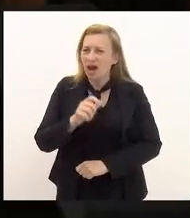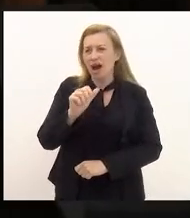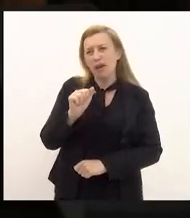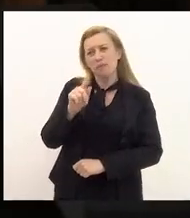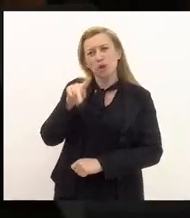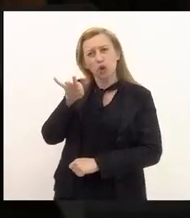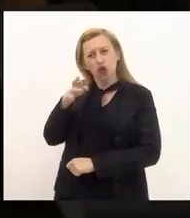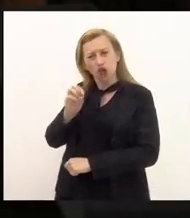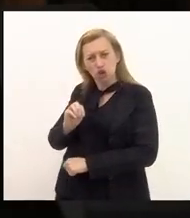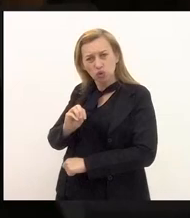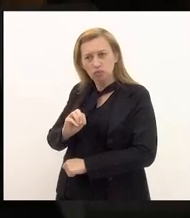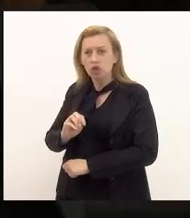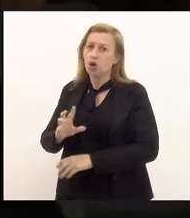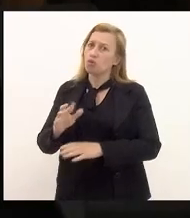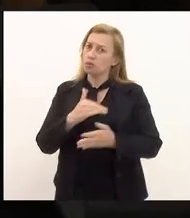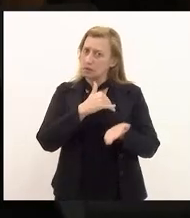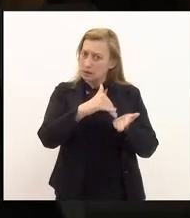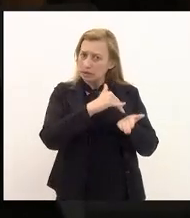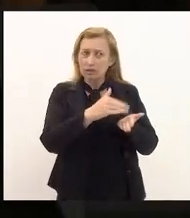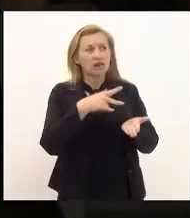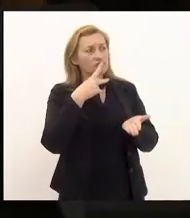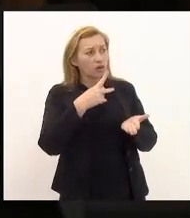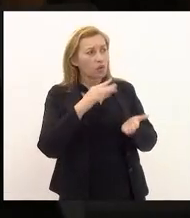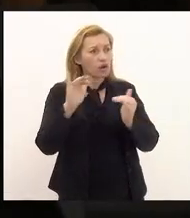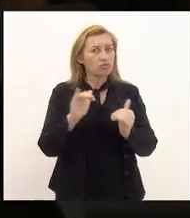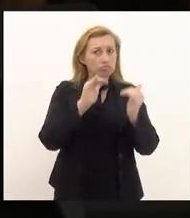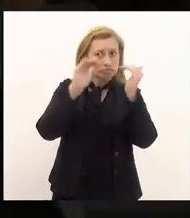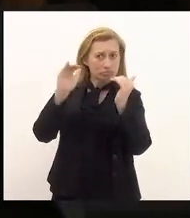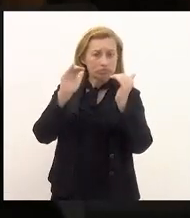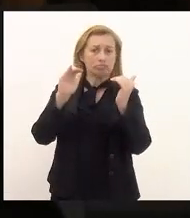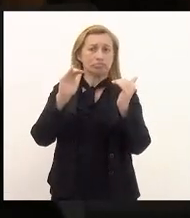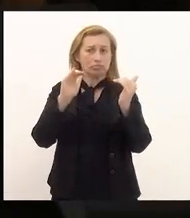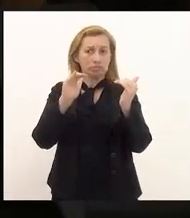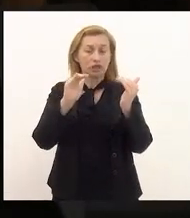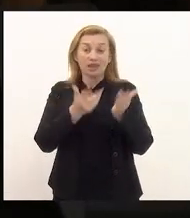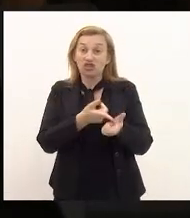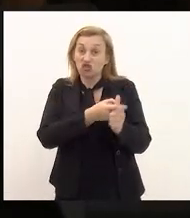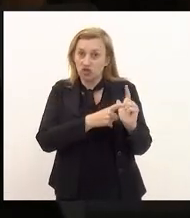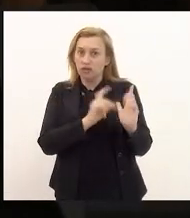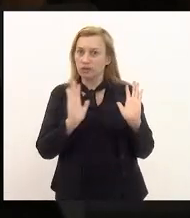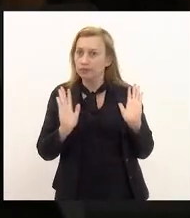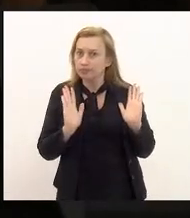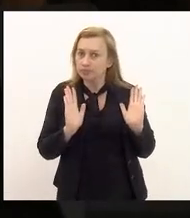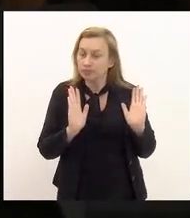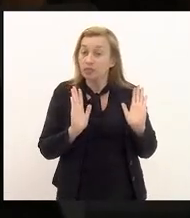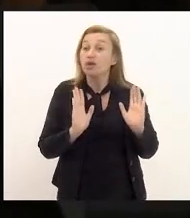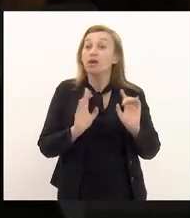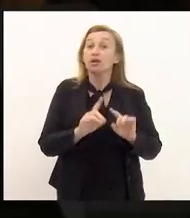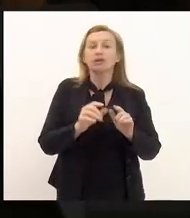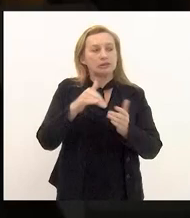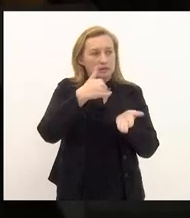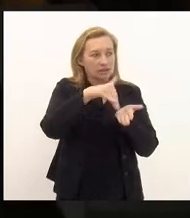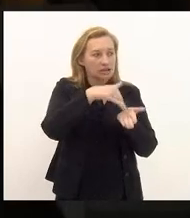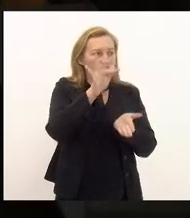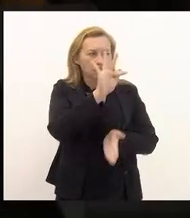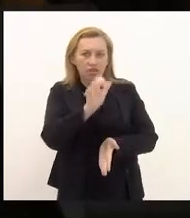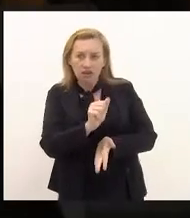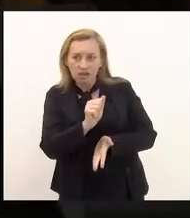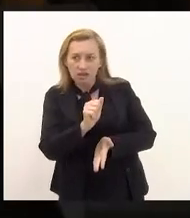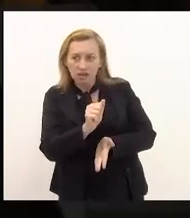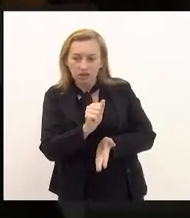bom o secretário mencionou que há uma superintendência da dívida na Secretaria de Fazenda